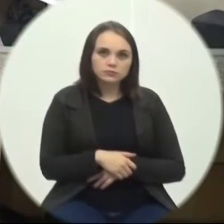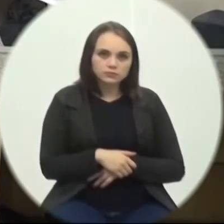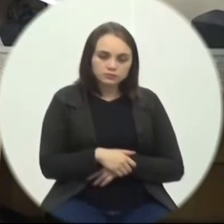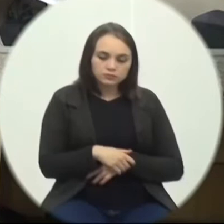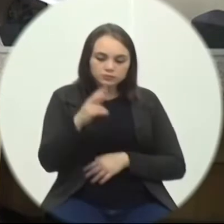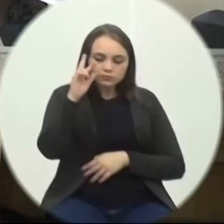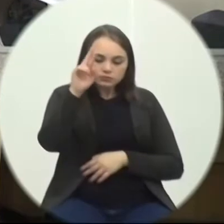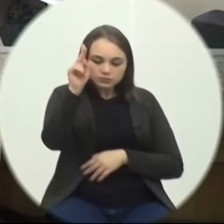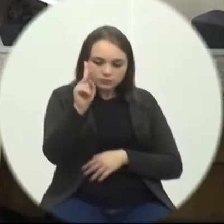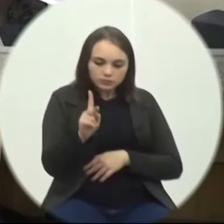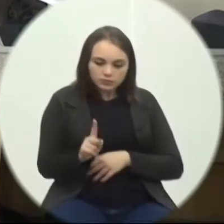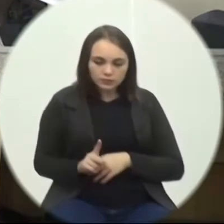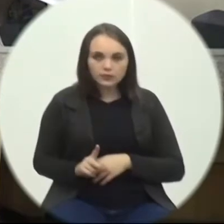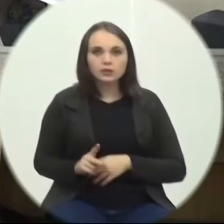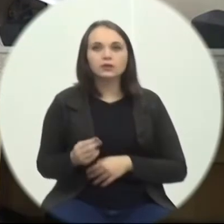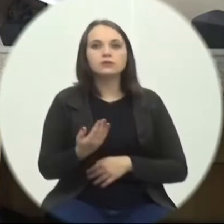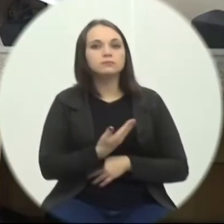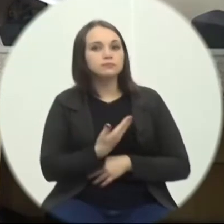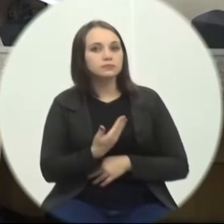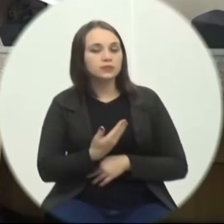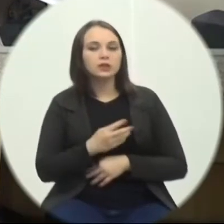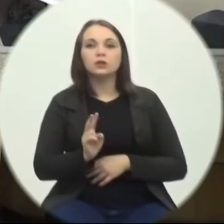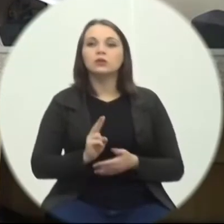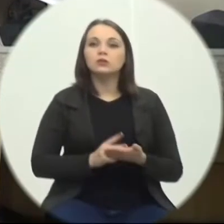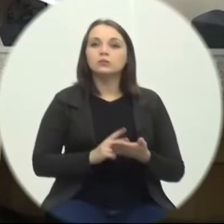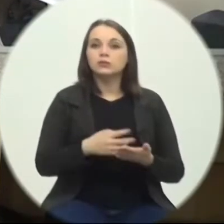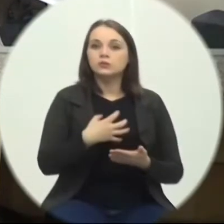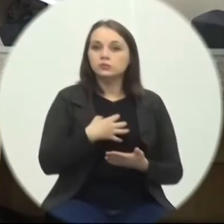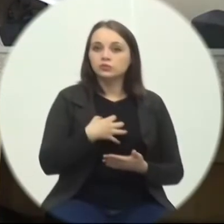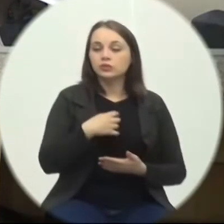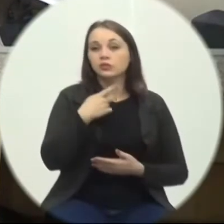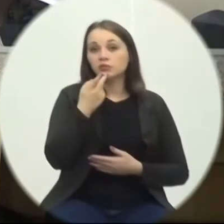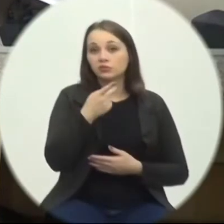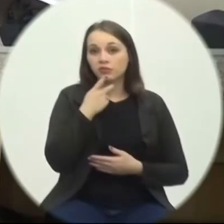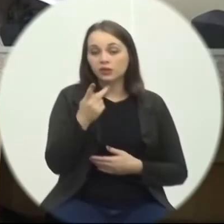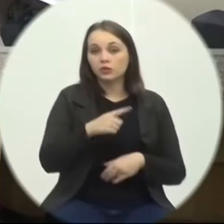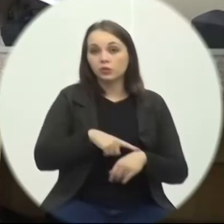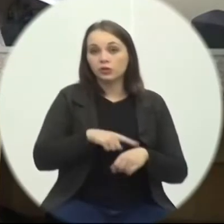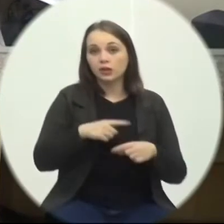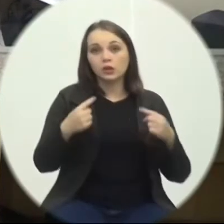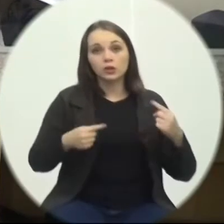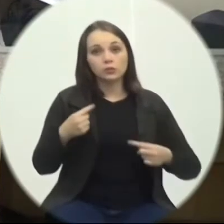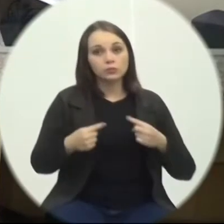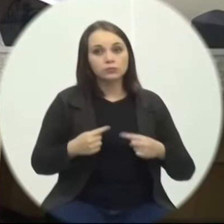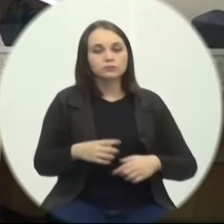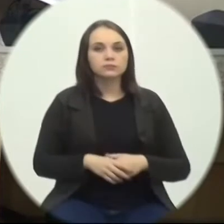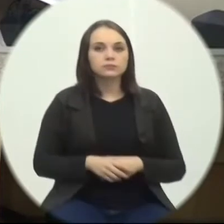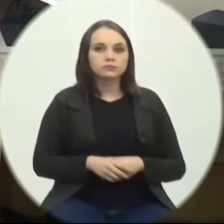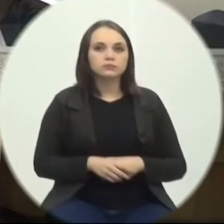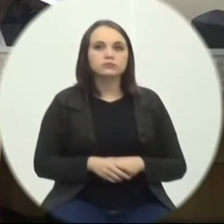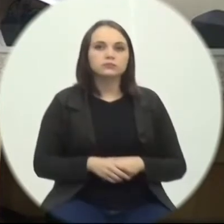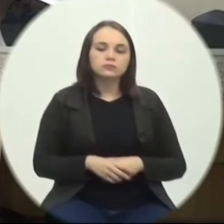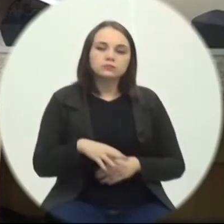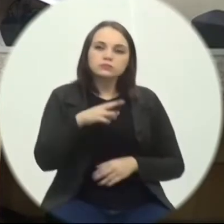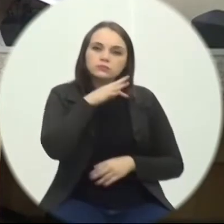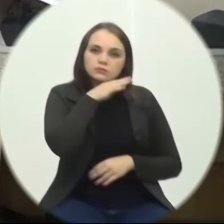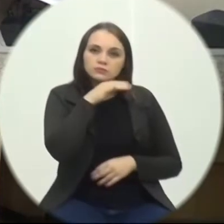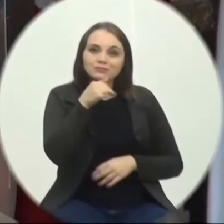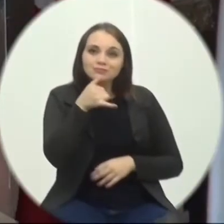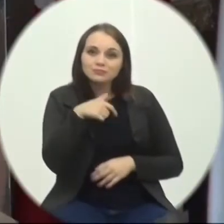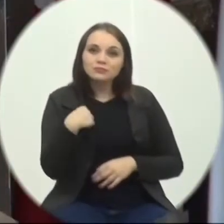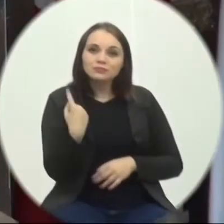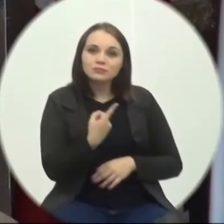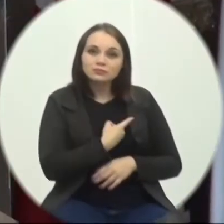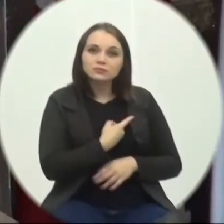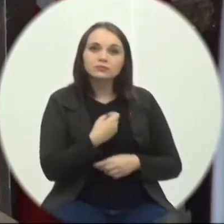Senhor presidente Nobres colegas Da mesma forma Que vinha falando Durante o horário Político É muito ruim Muito triste Que a gente tenha